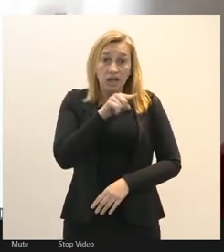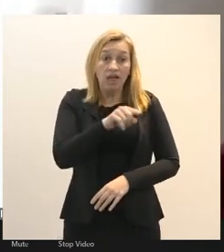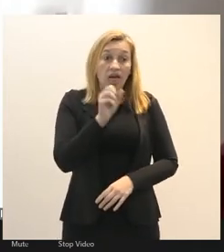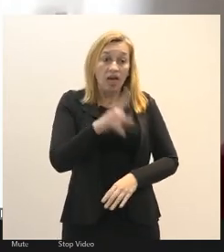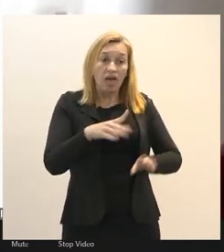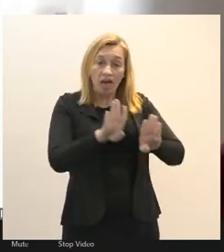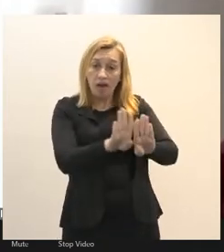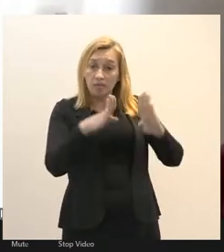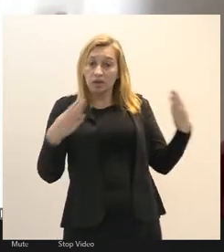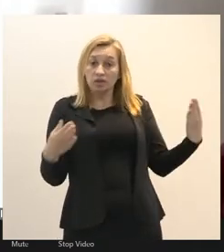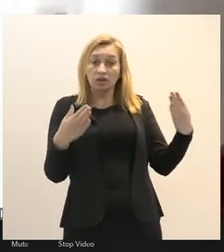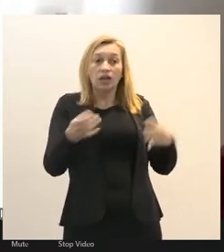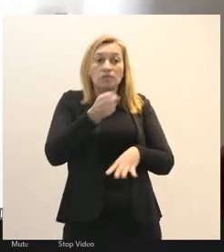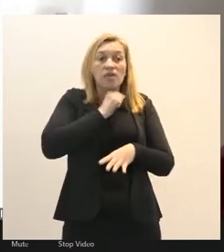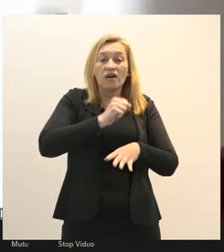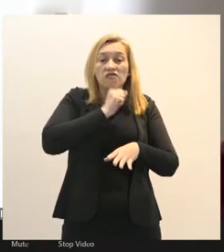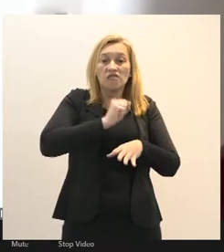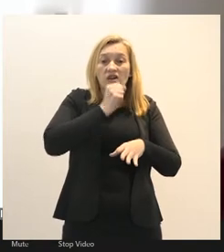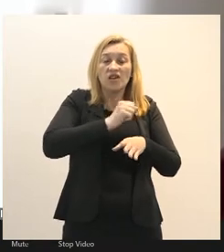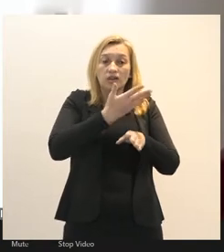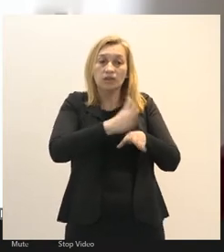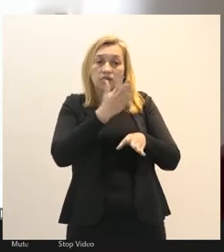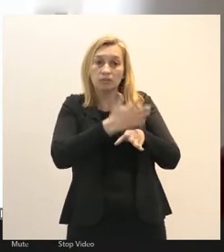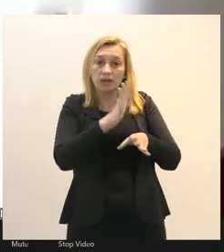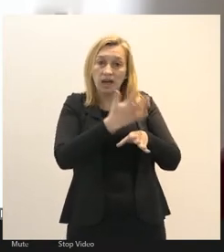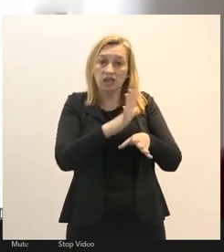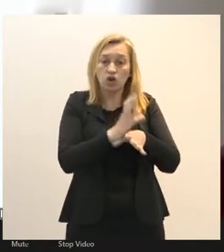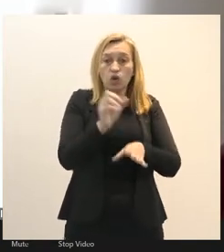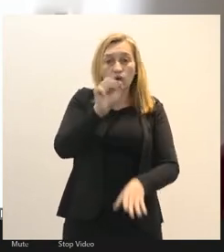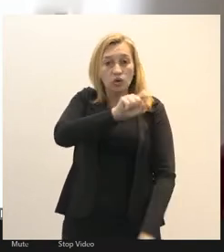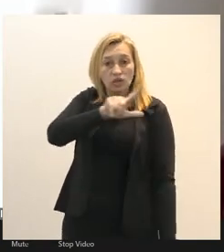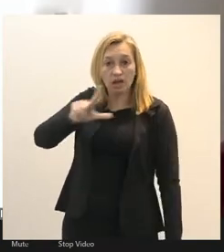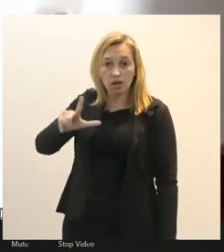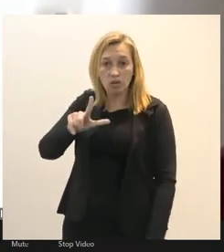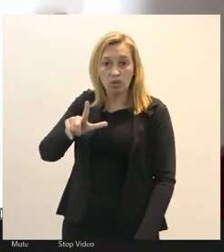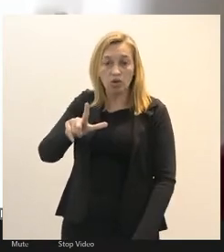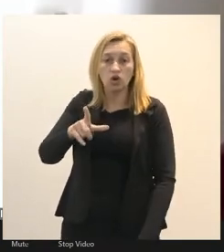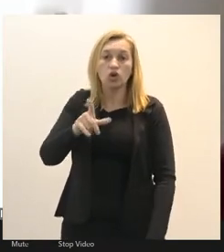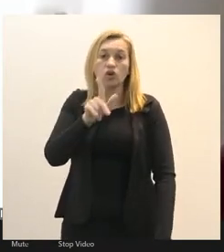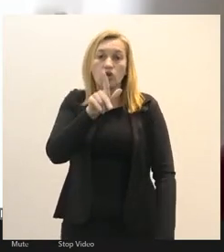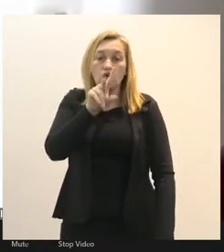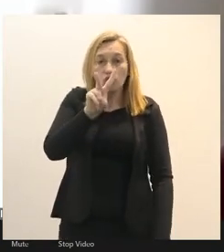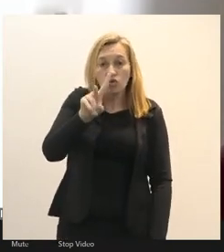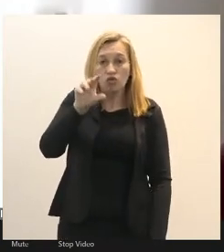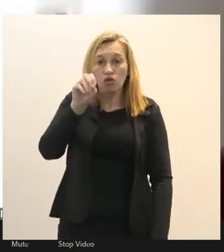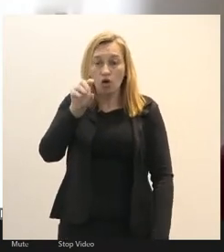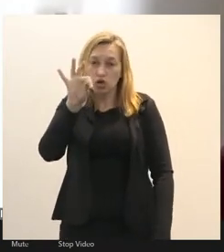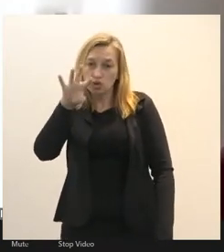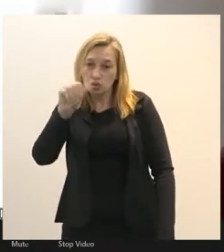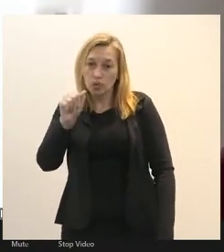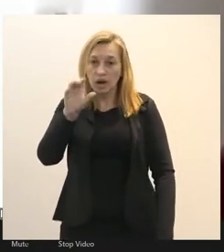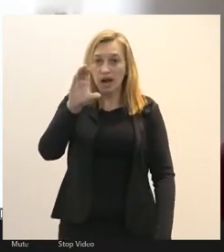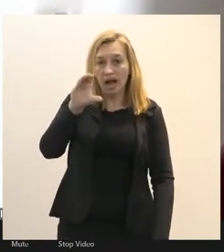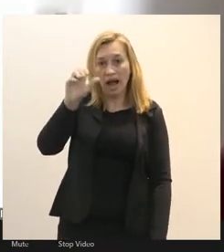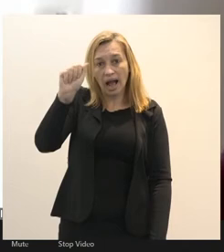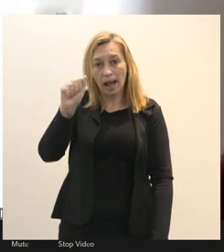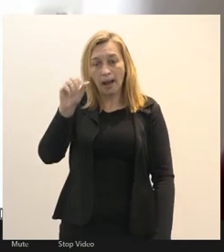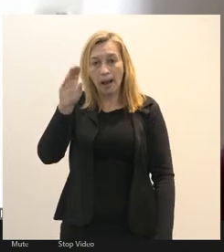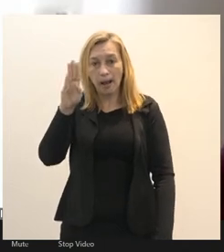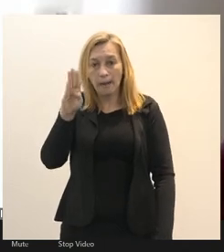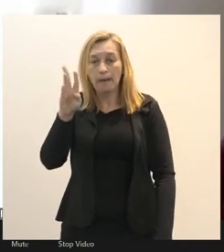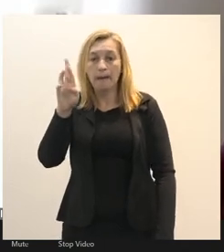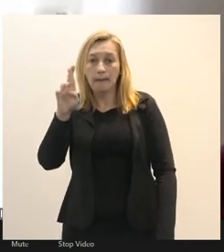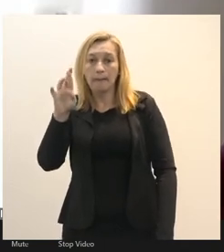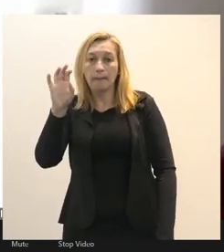portas para as velhas práticas do coronelismo do voto de cabresto dos currais eleitorais são os